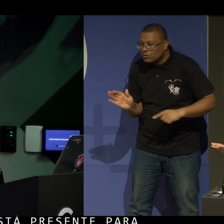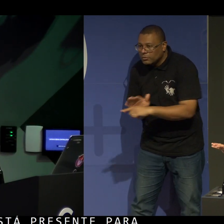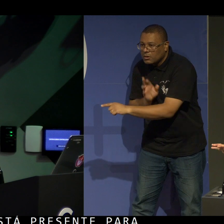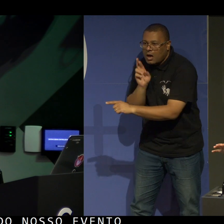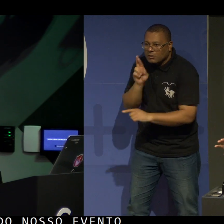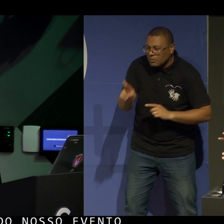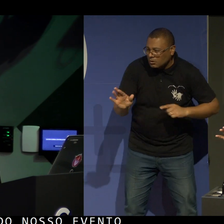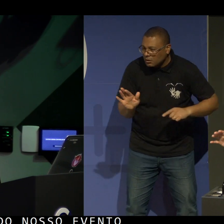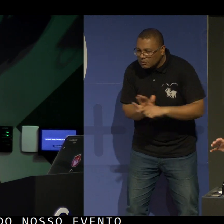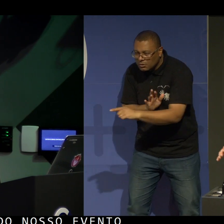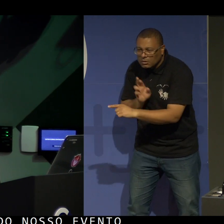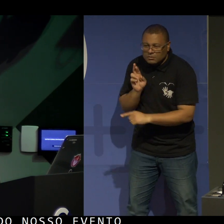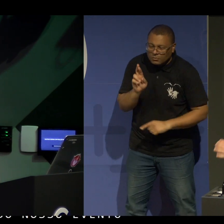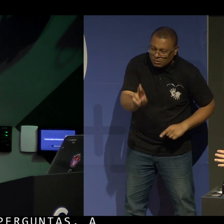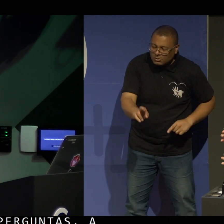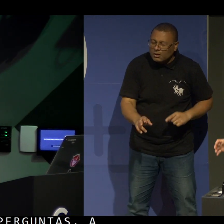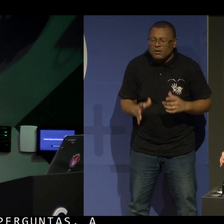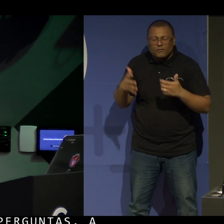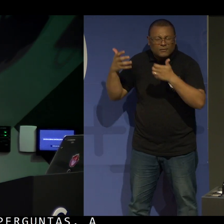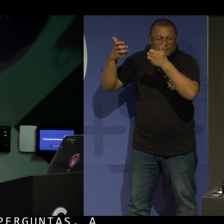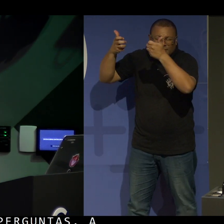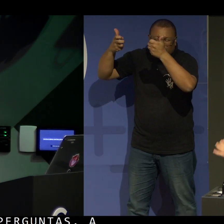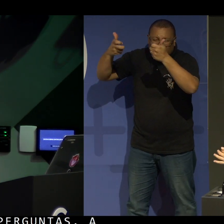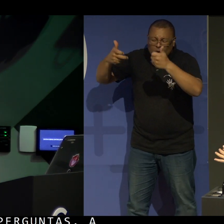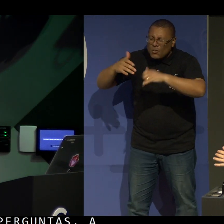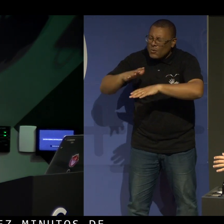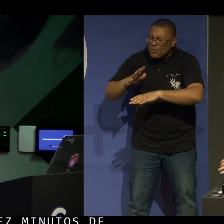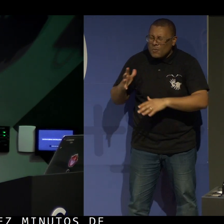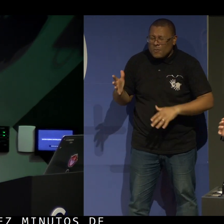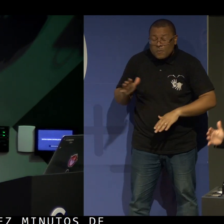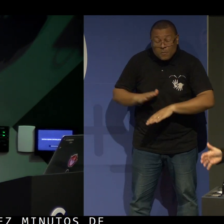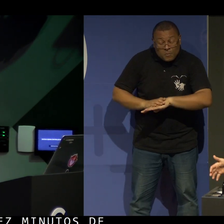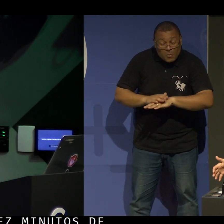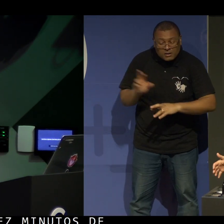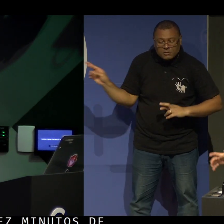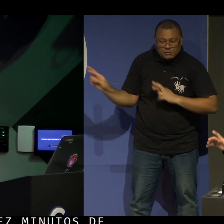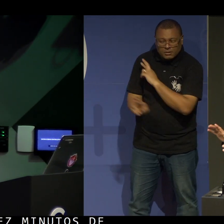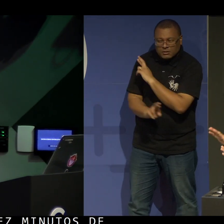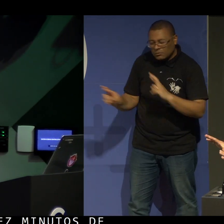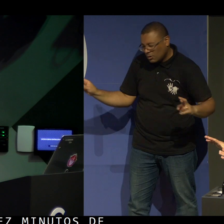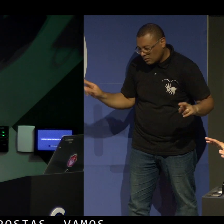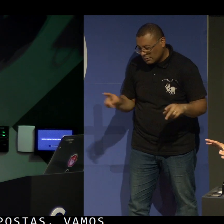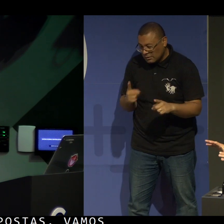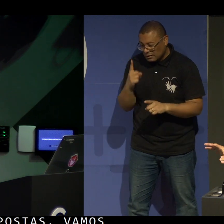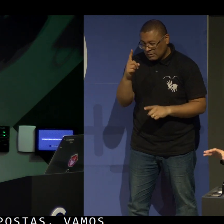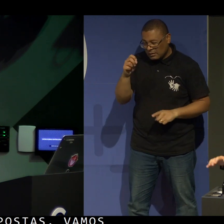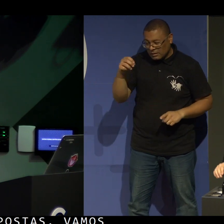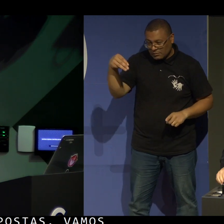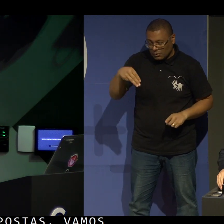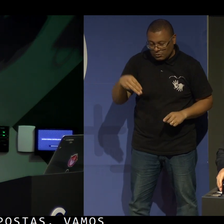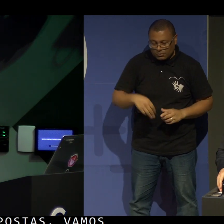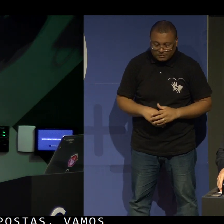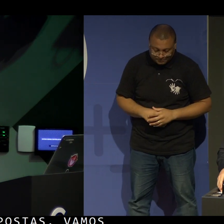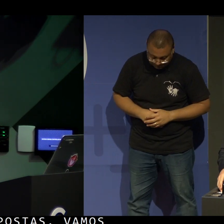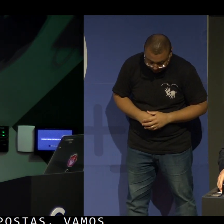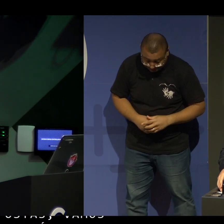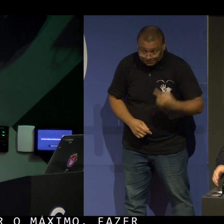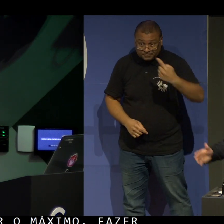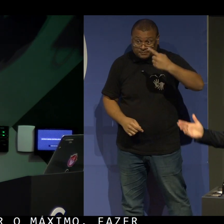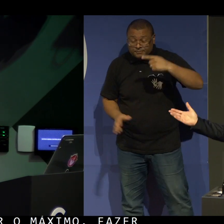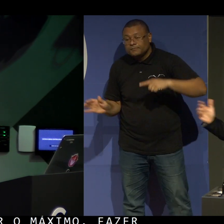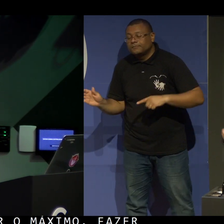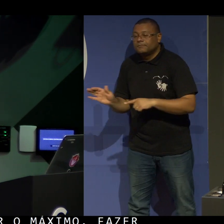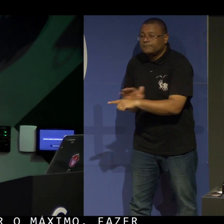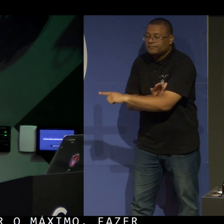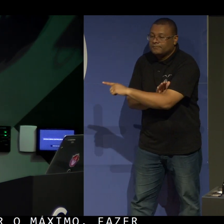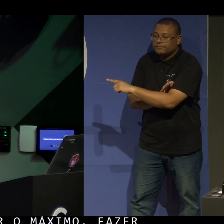respostas. Vamos tentar responder o máximo, fazer o máximo de perguntas e o máximo de respostas nesse curto espaço de tempo. A primeira pergunta